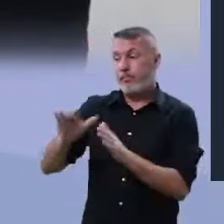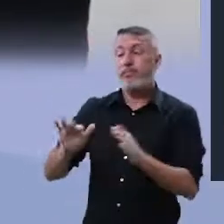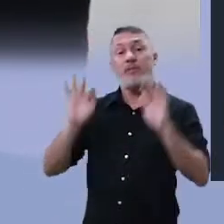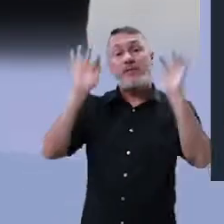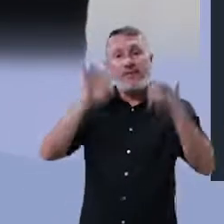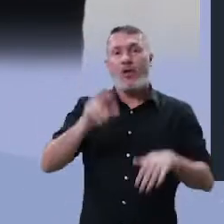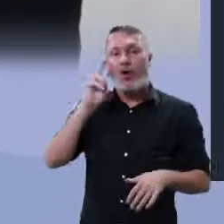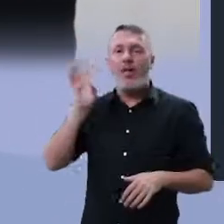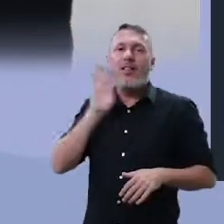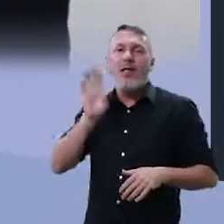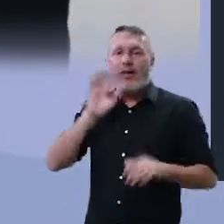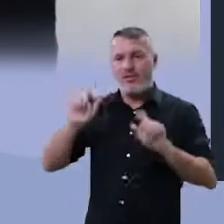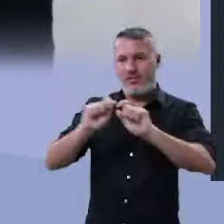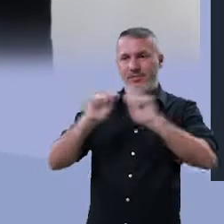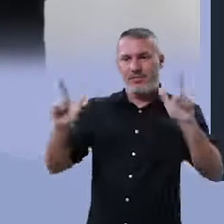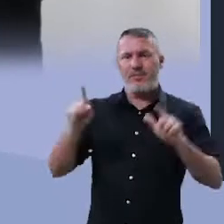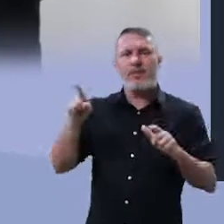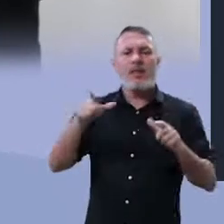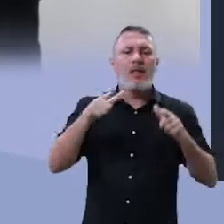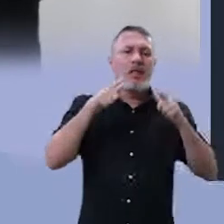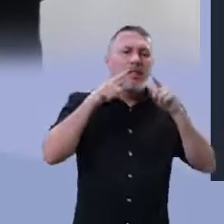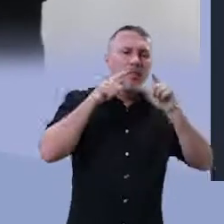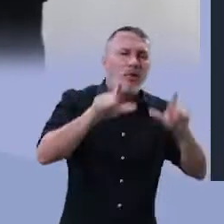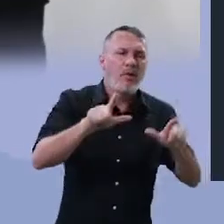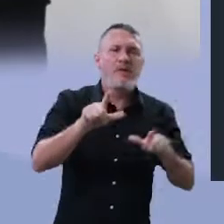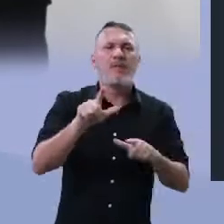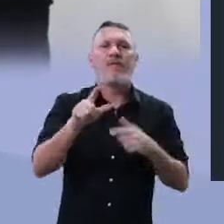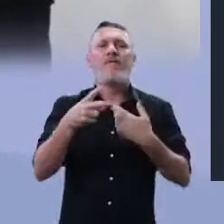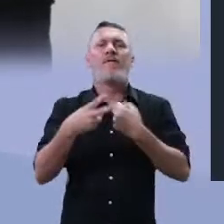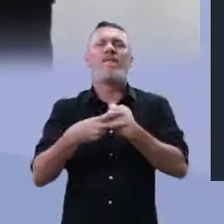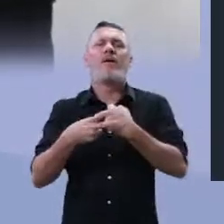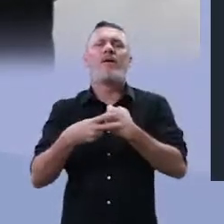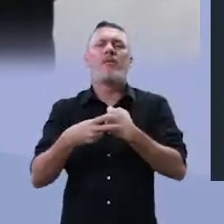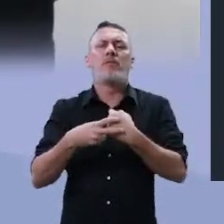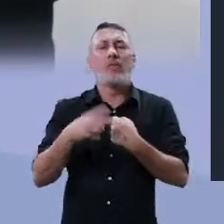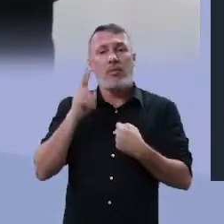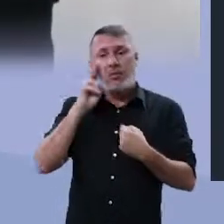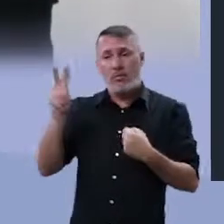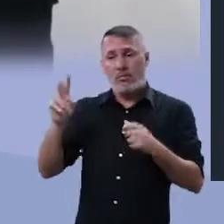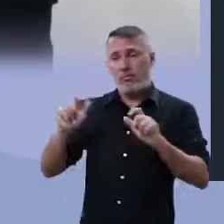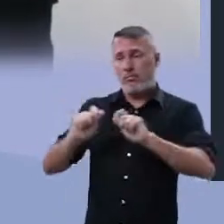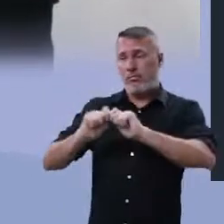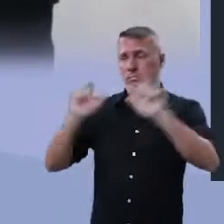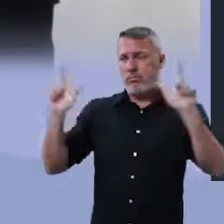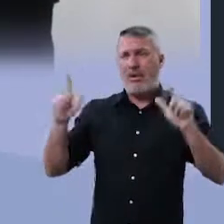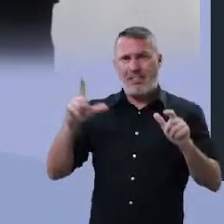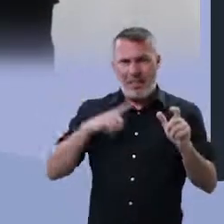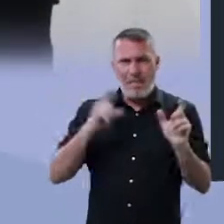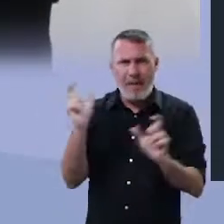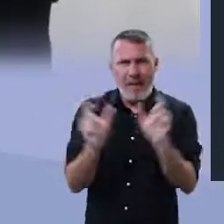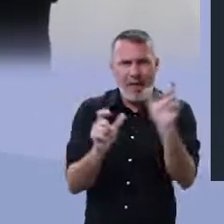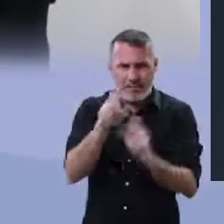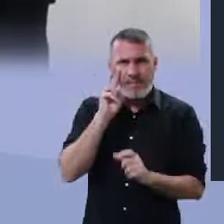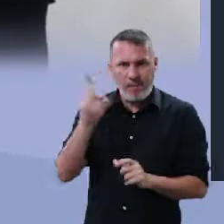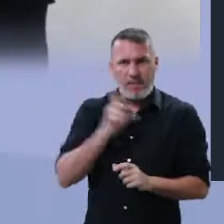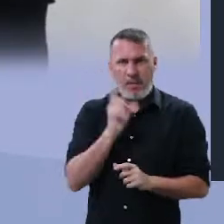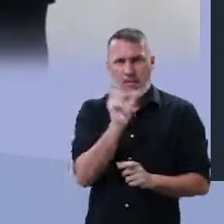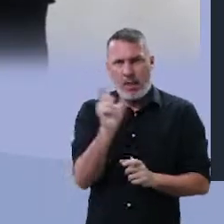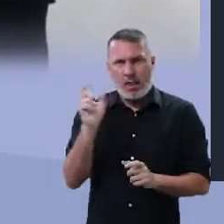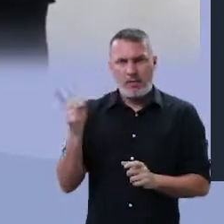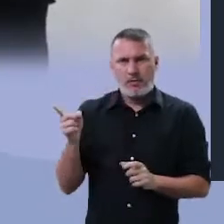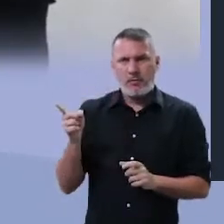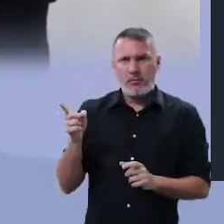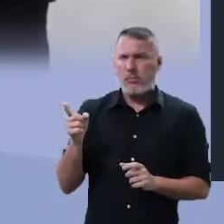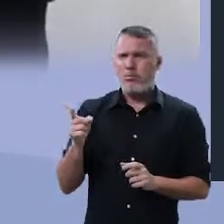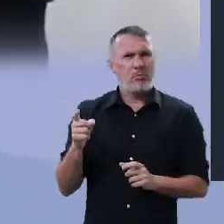observa aí que bacana, linguagem verbal. O é linguagem verbal? Palavras. Quais palavras você está vendo aí?